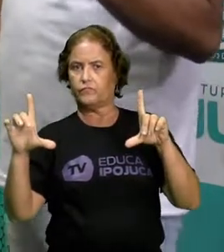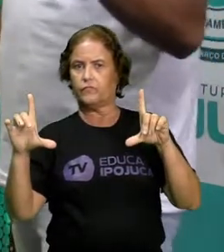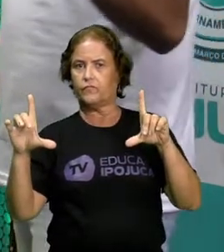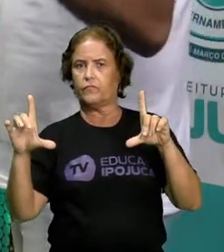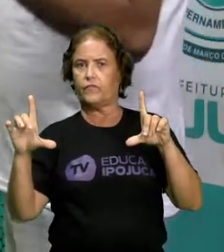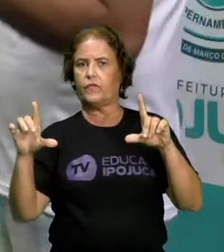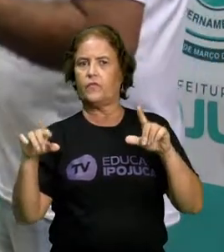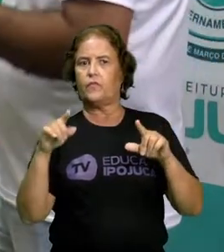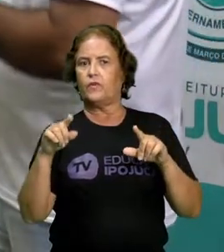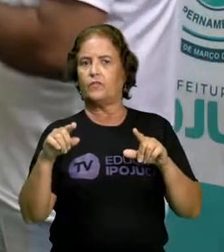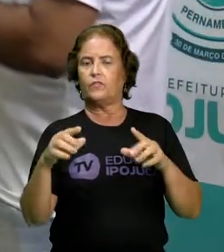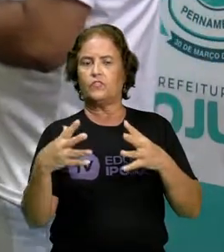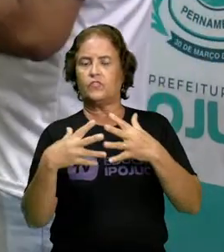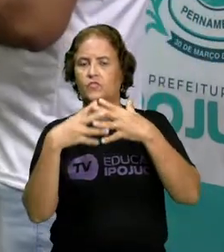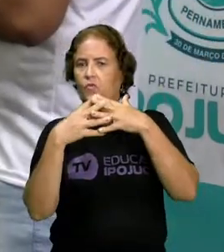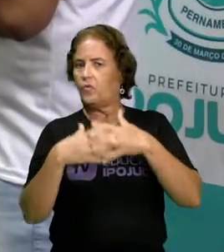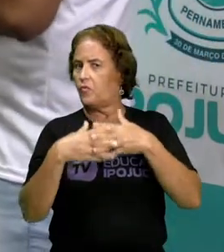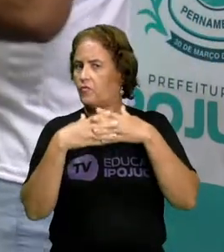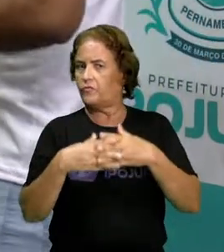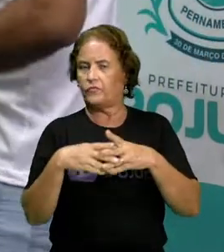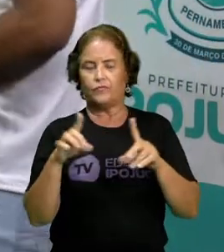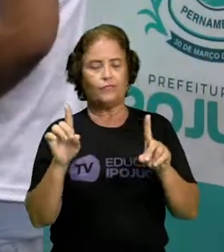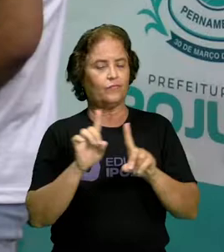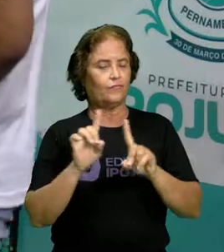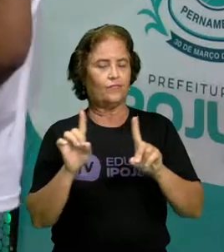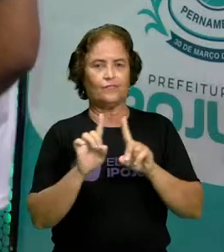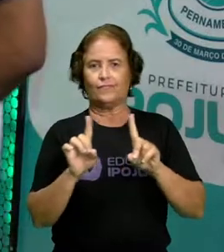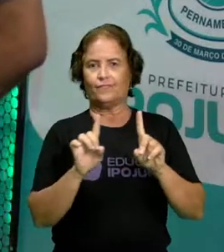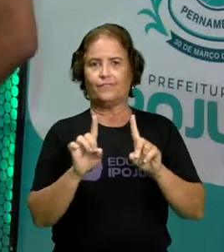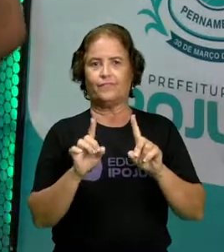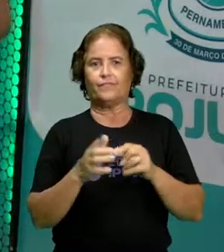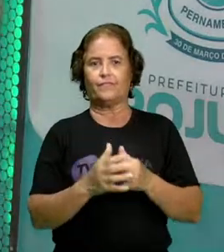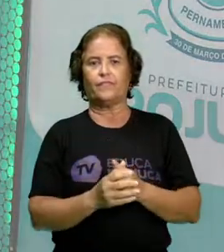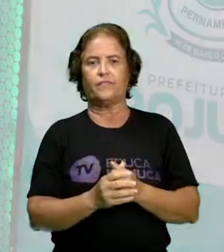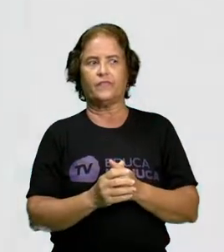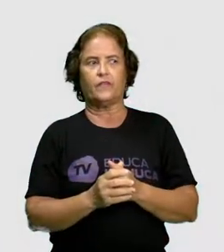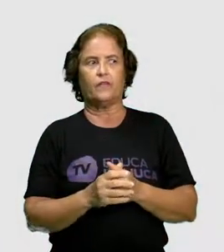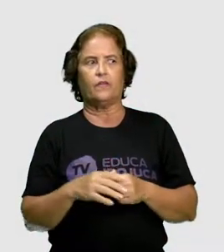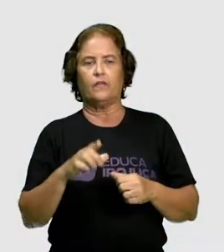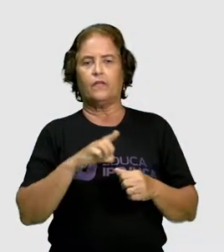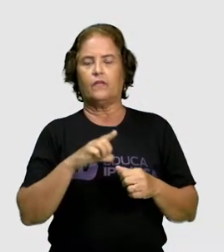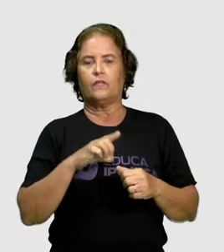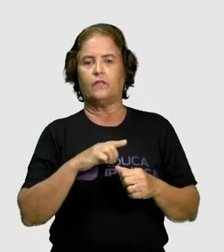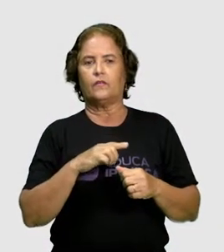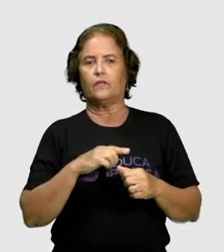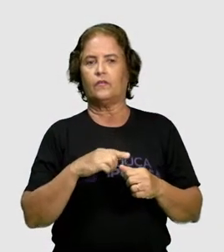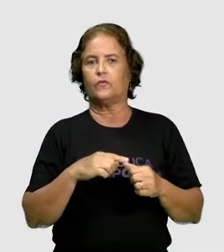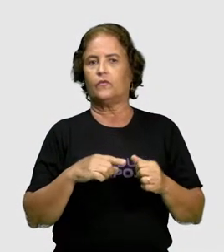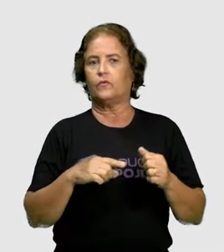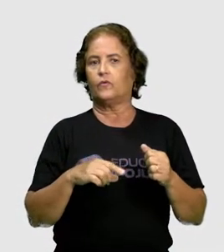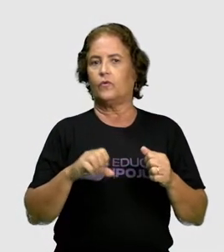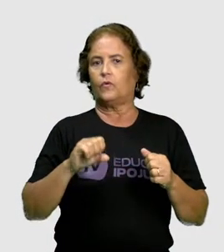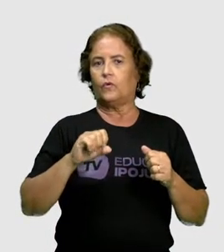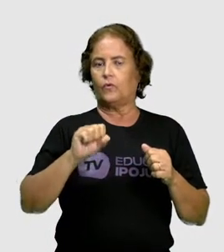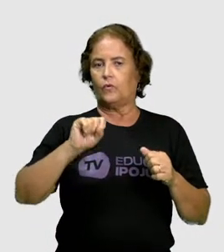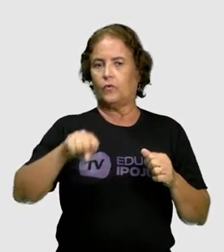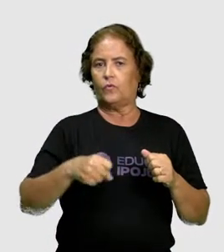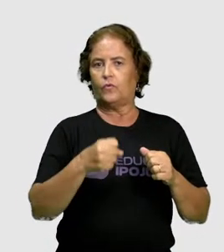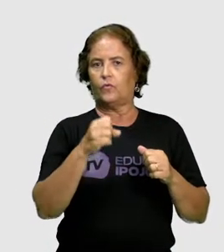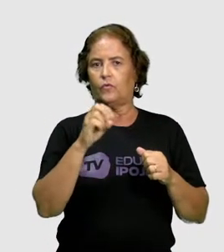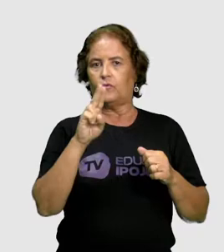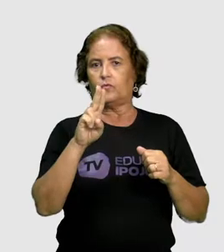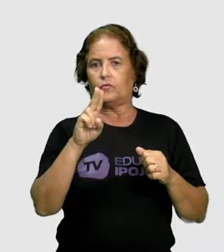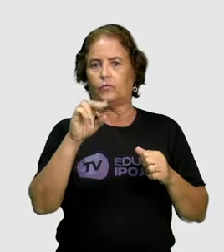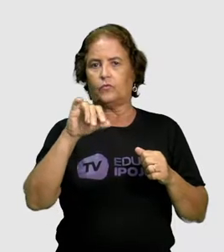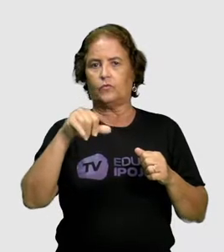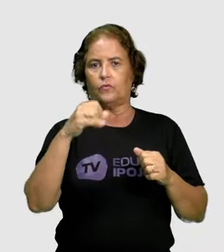confundam nunca mais na vida de vocês. Nunca mais é. Então, nós temos aqui o sujeito mais o Will mais o